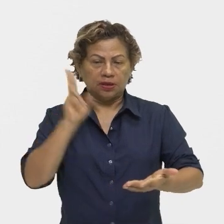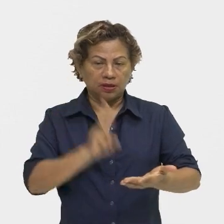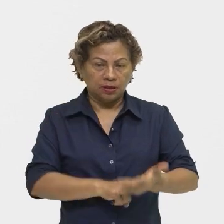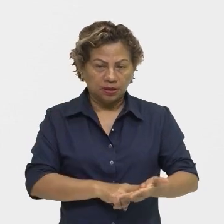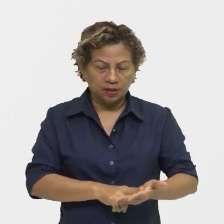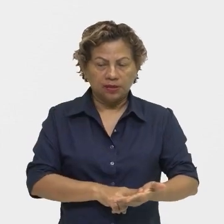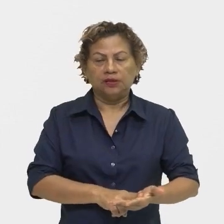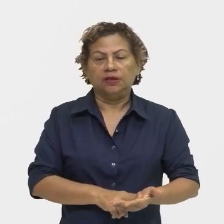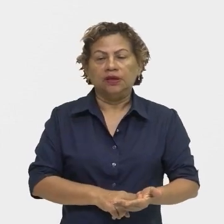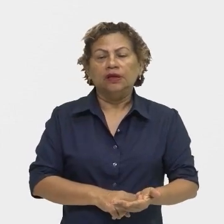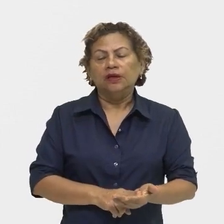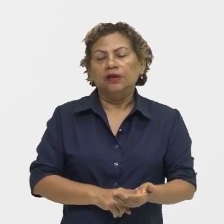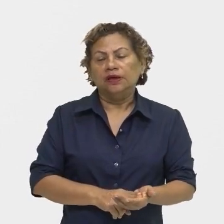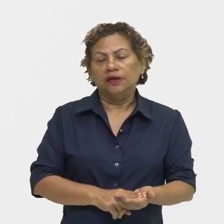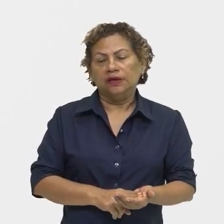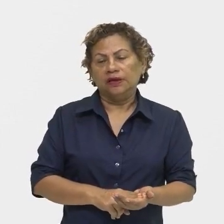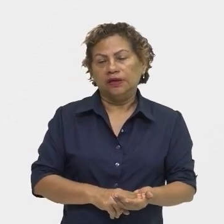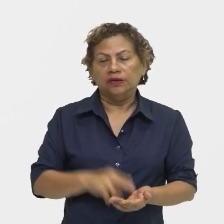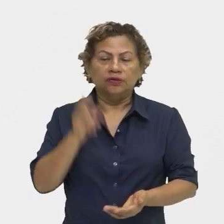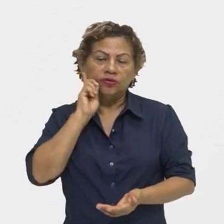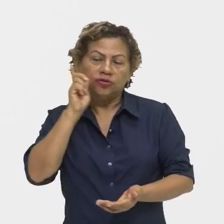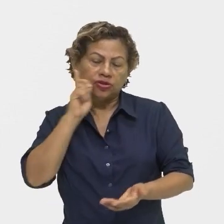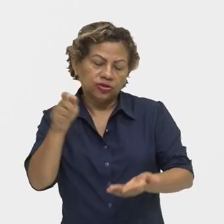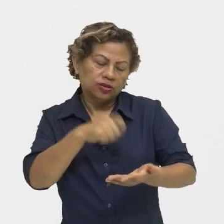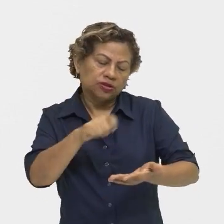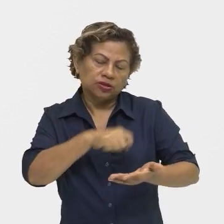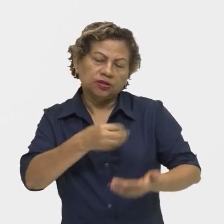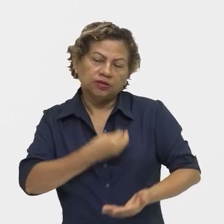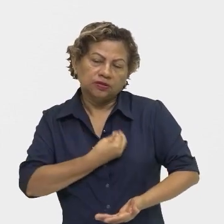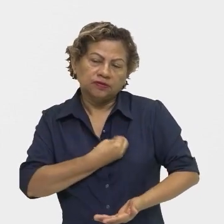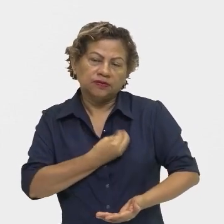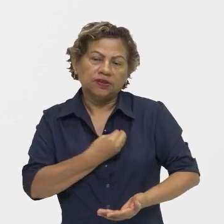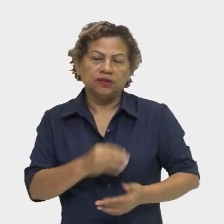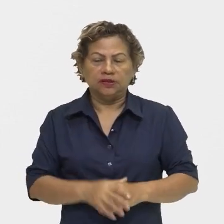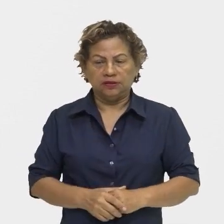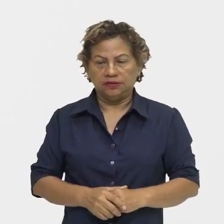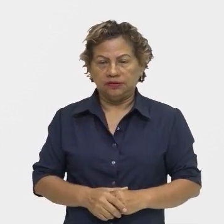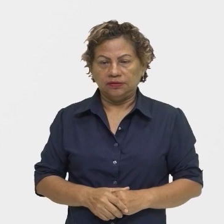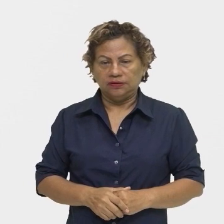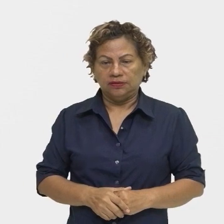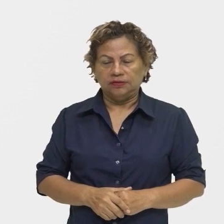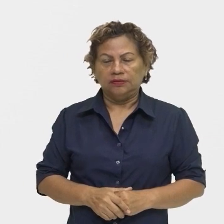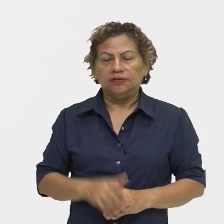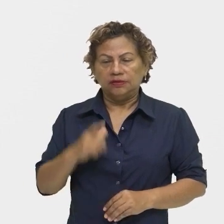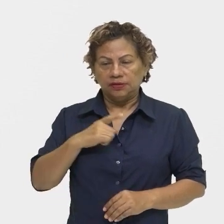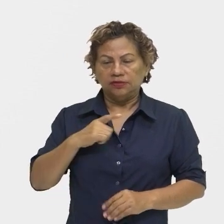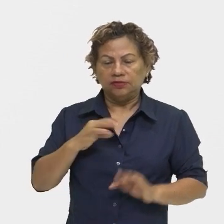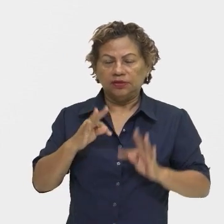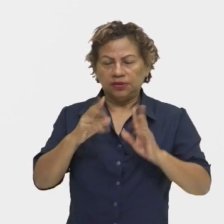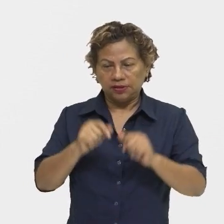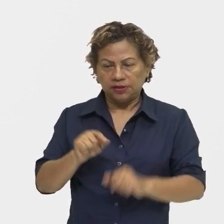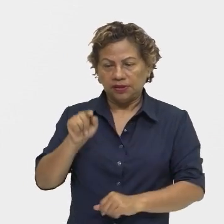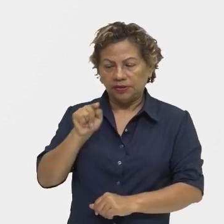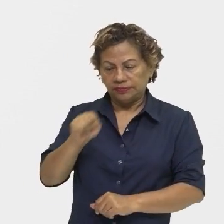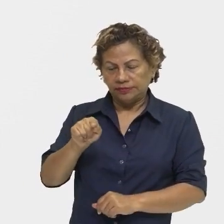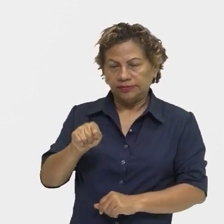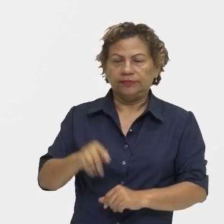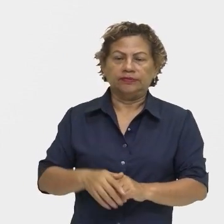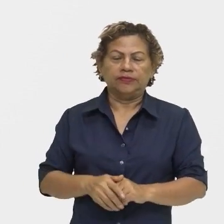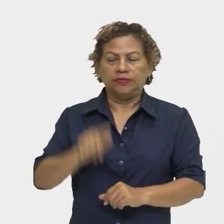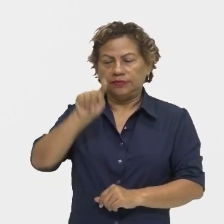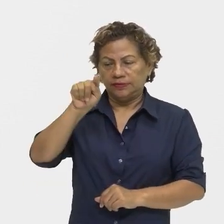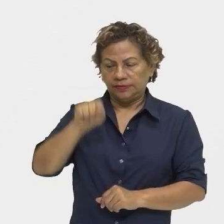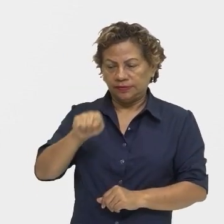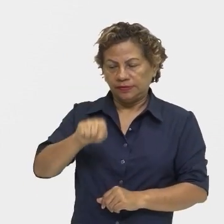estar escritos em primeira pessoa, e todos eles são marcados pelos sinais de pontuação, como as redescências, ou a